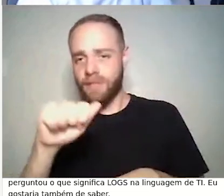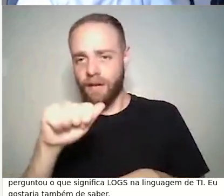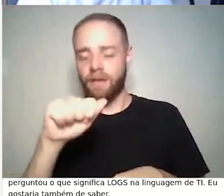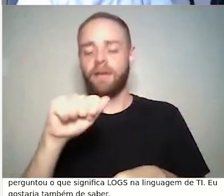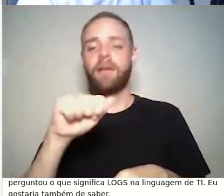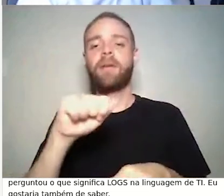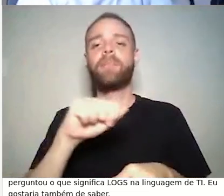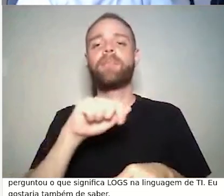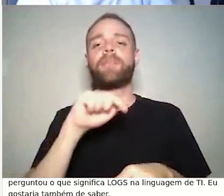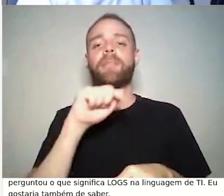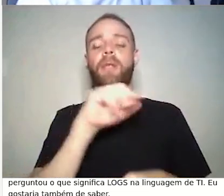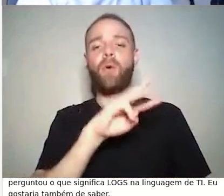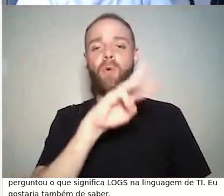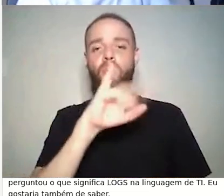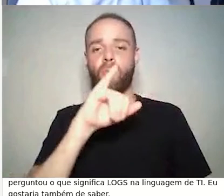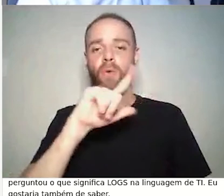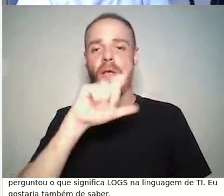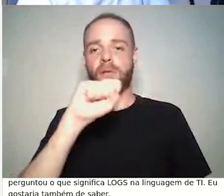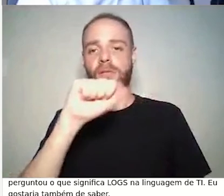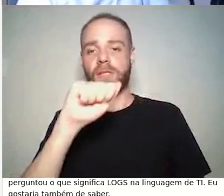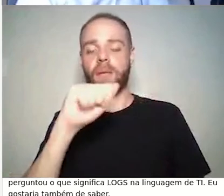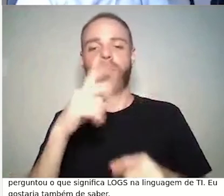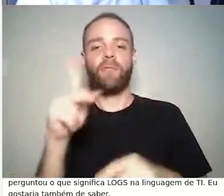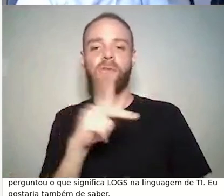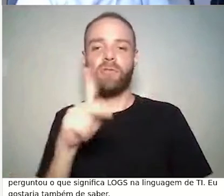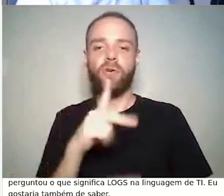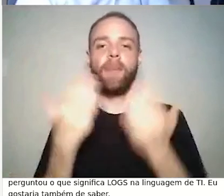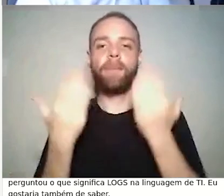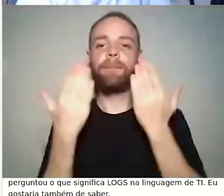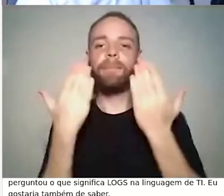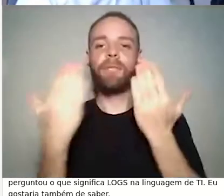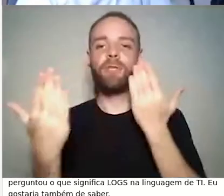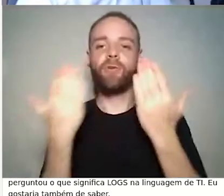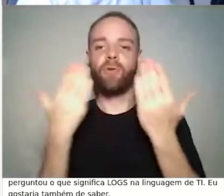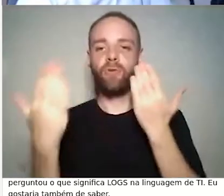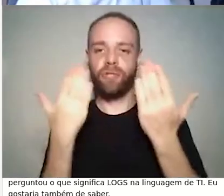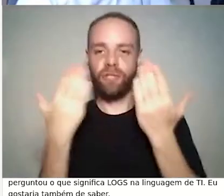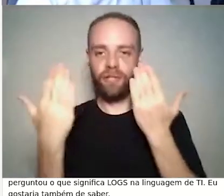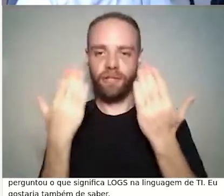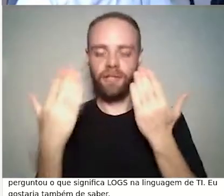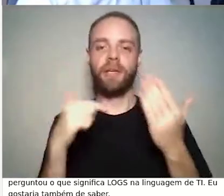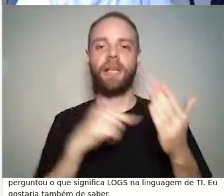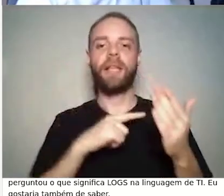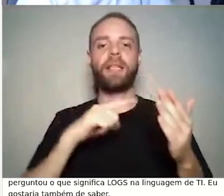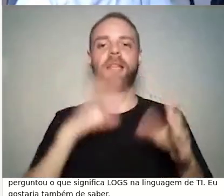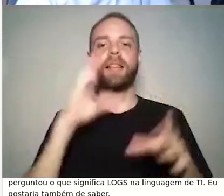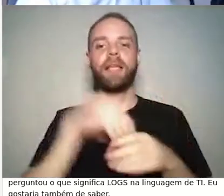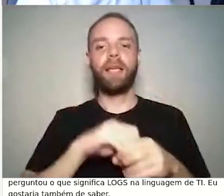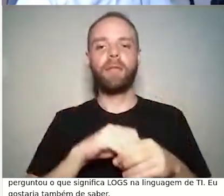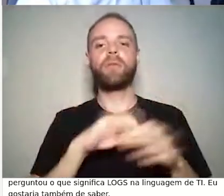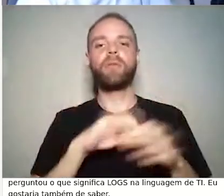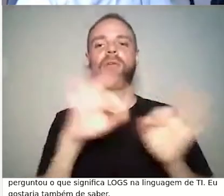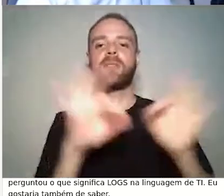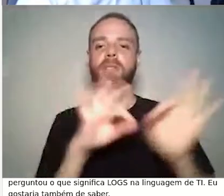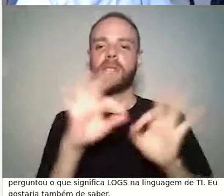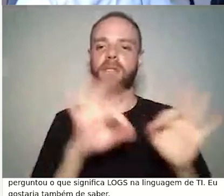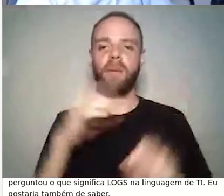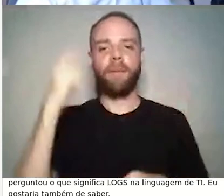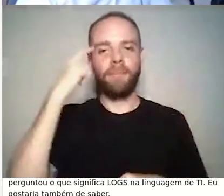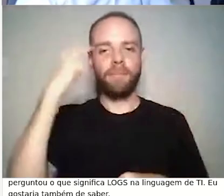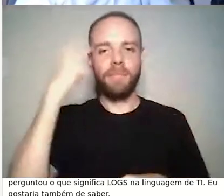Wilza é professora do Instituto de Psicologia e ela está conosco na organização, muito do que foi pensado aqui dessas